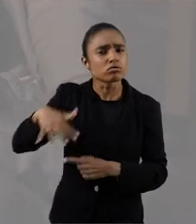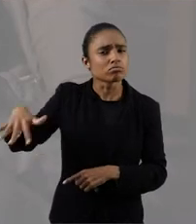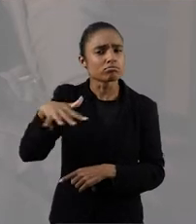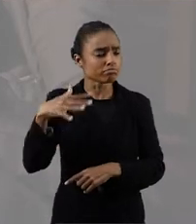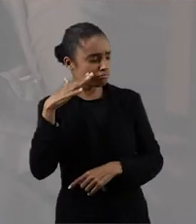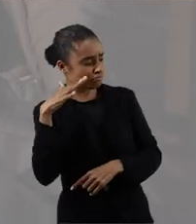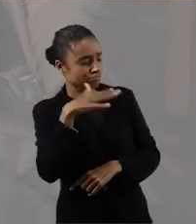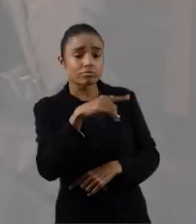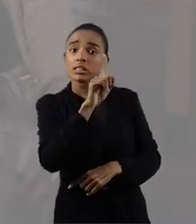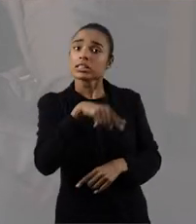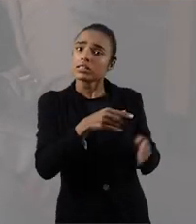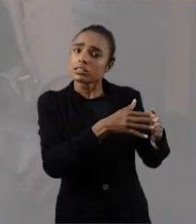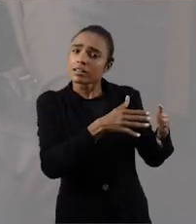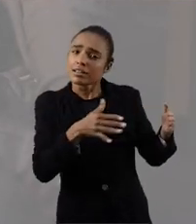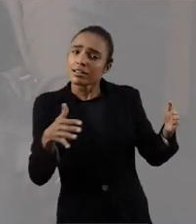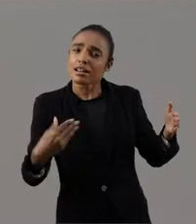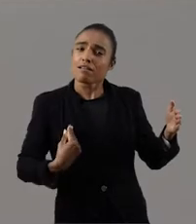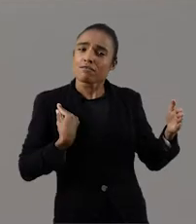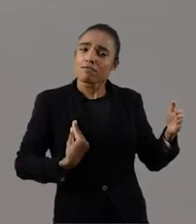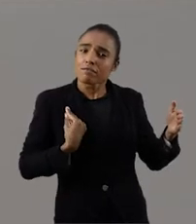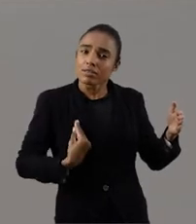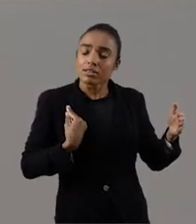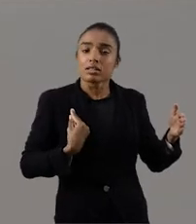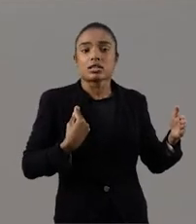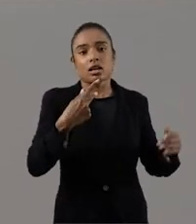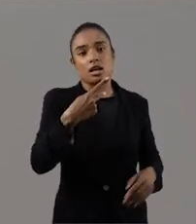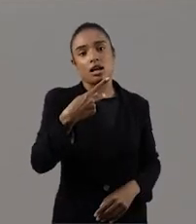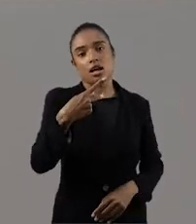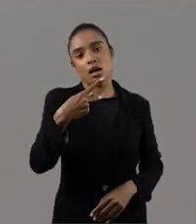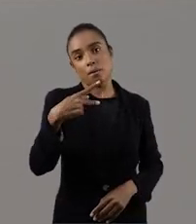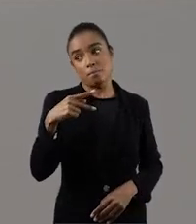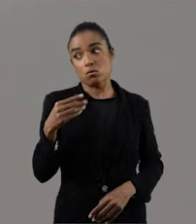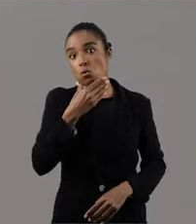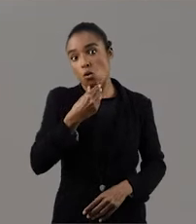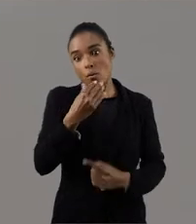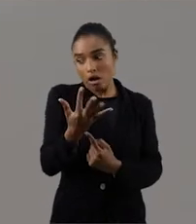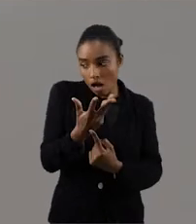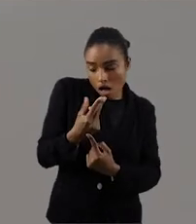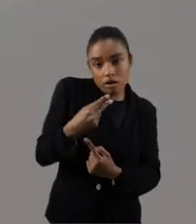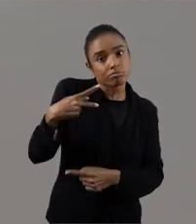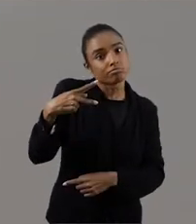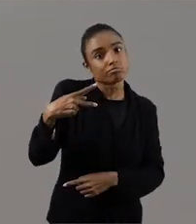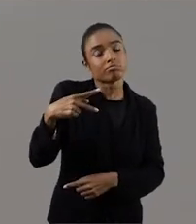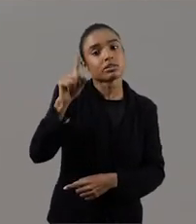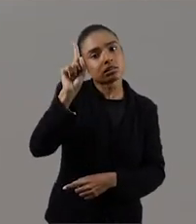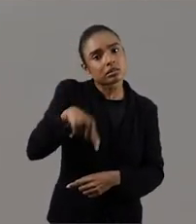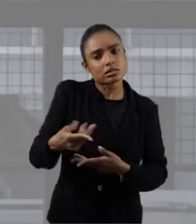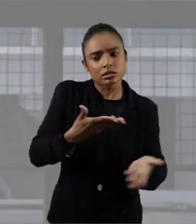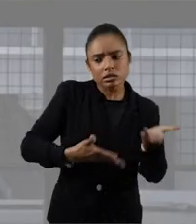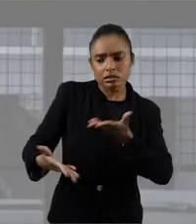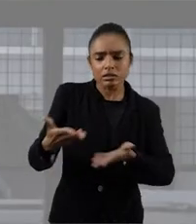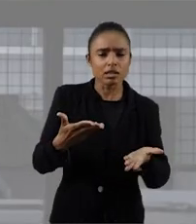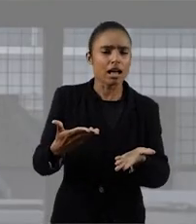recorte importante da trajetória do Paulo, seja, a gente tomou um cuidado, uma grande pesquisa. Então, aqui